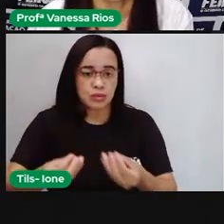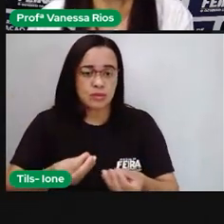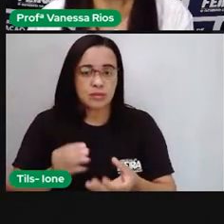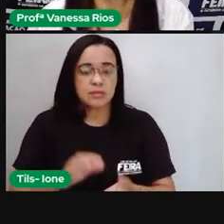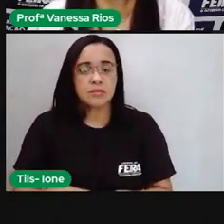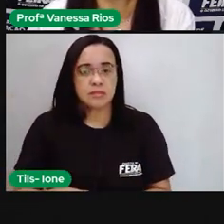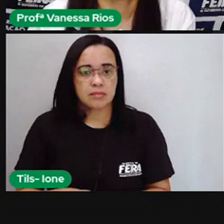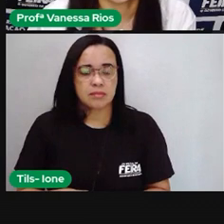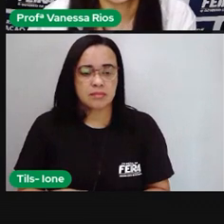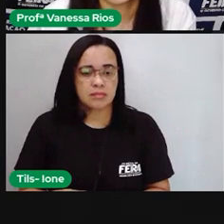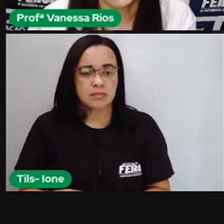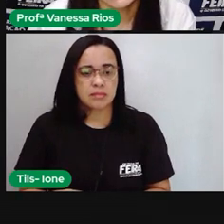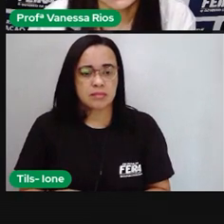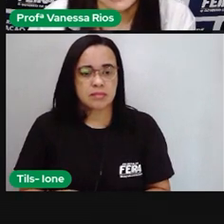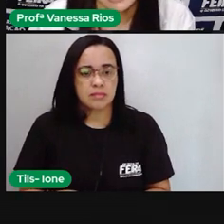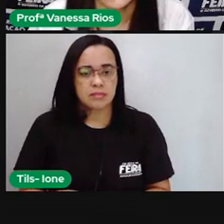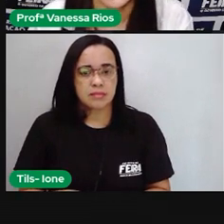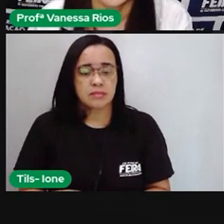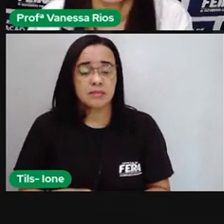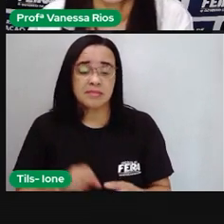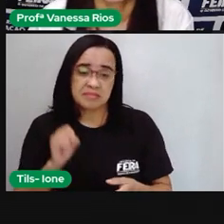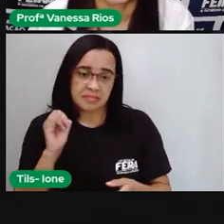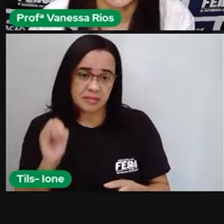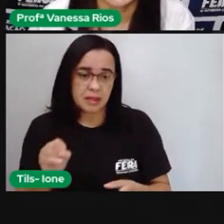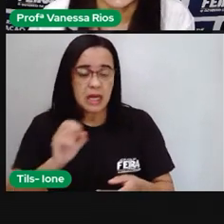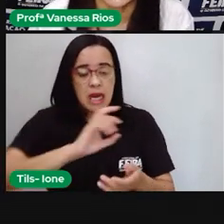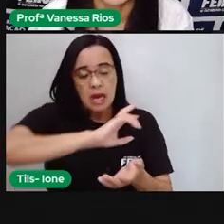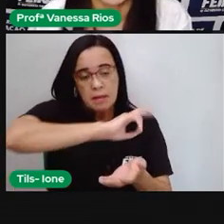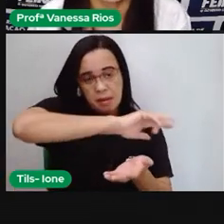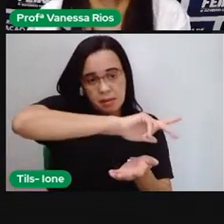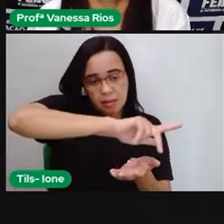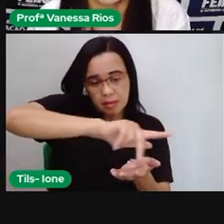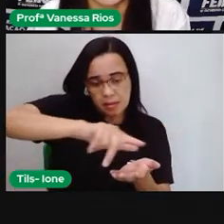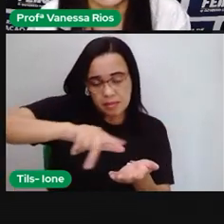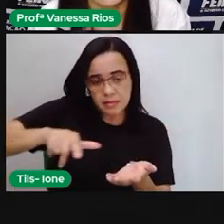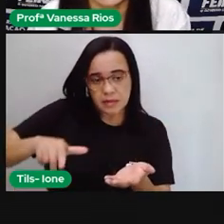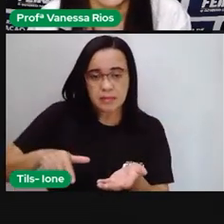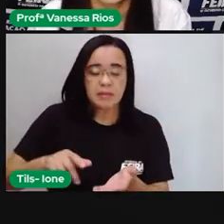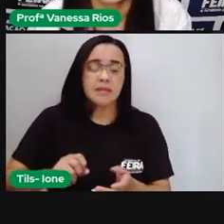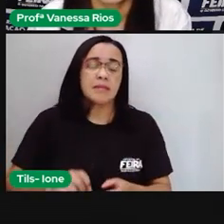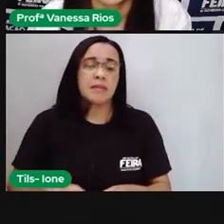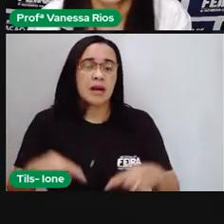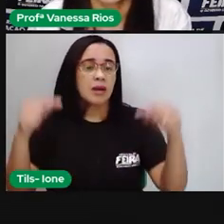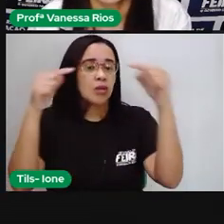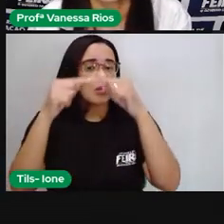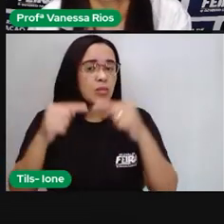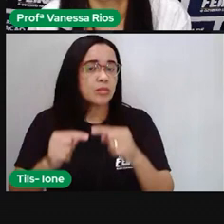A intenção de que ter diversidade é algo que faz aí de ter diferenças, é algo que faz com que existam